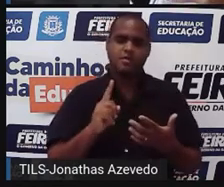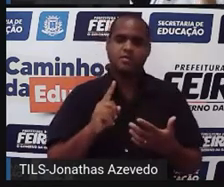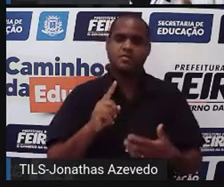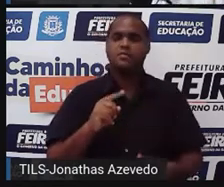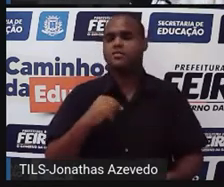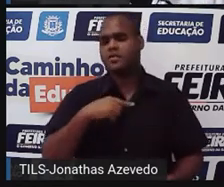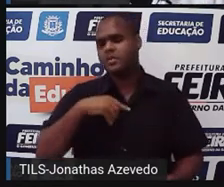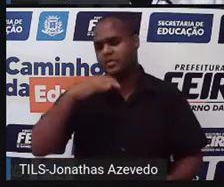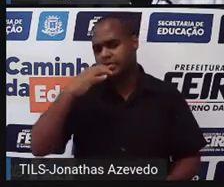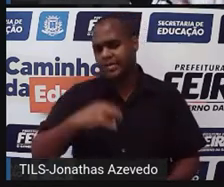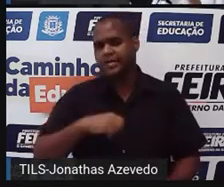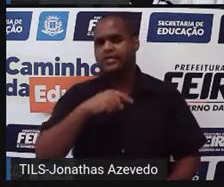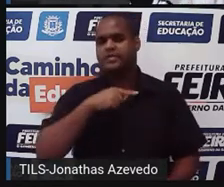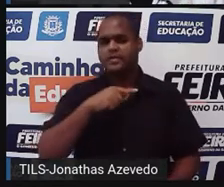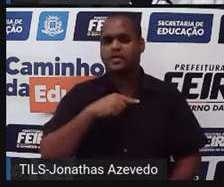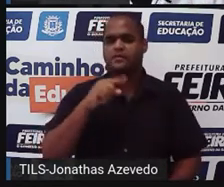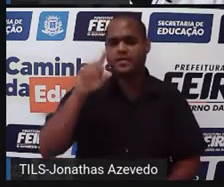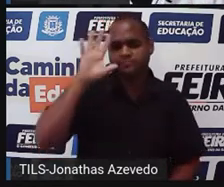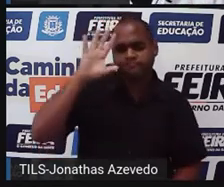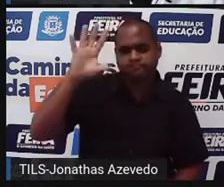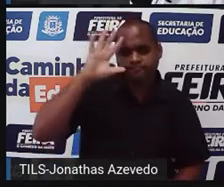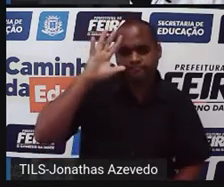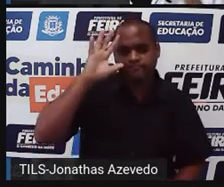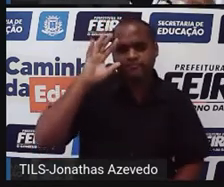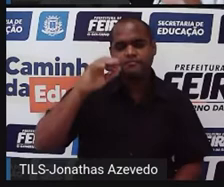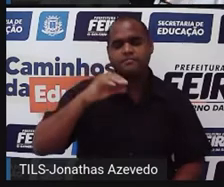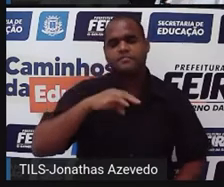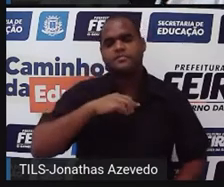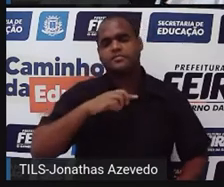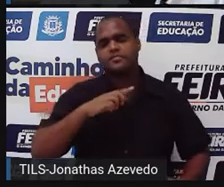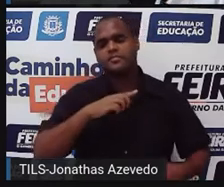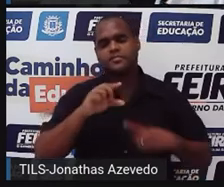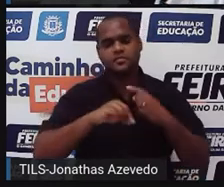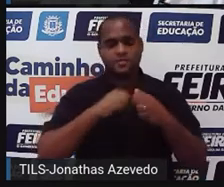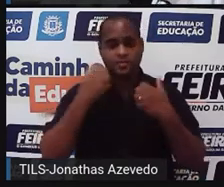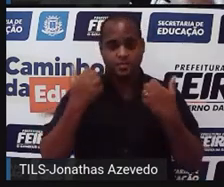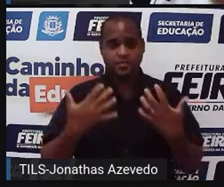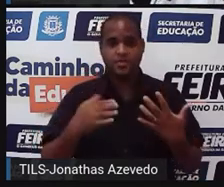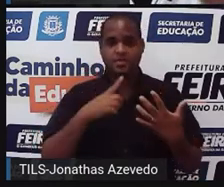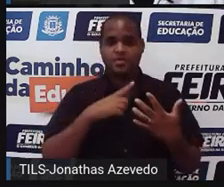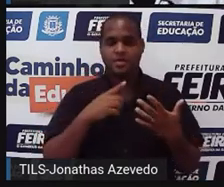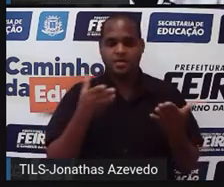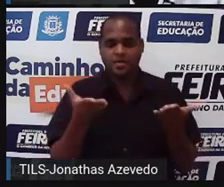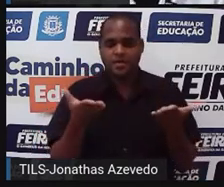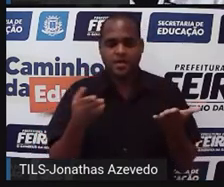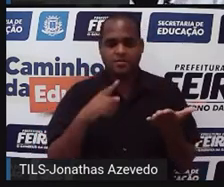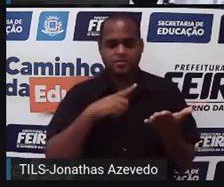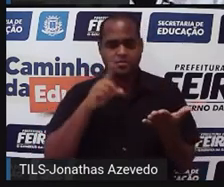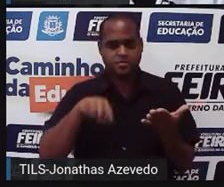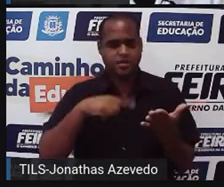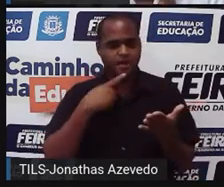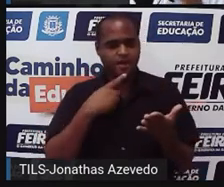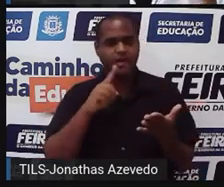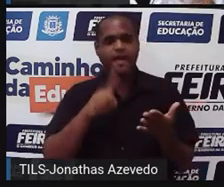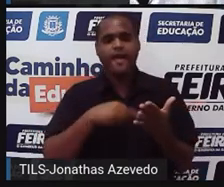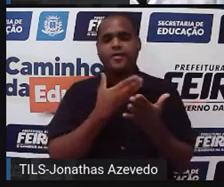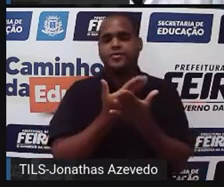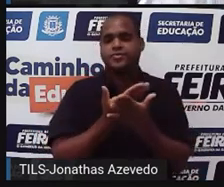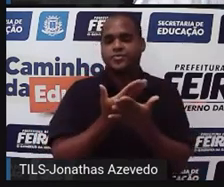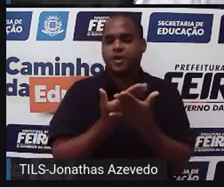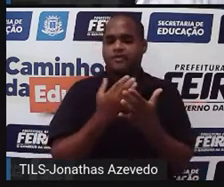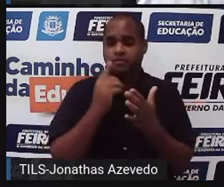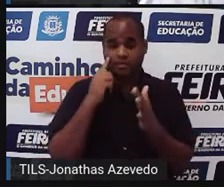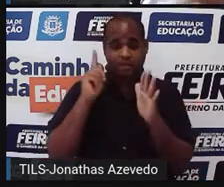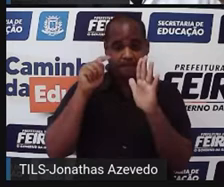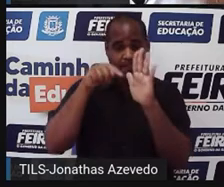Eu tenho certeza que você já parou em algum momento da sua carreira estudantil e se perguntou